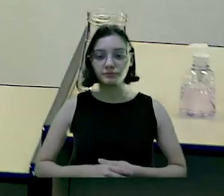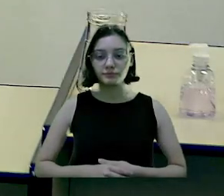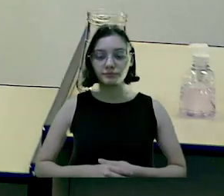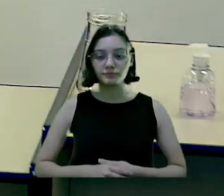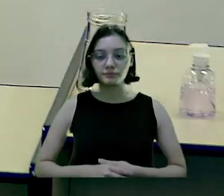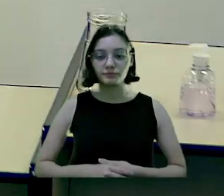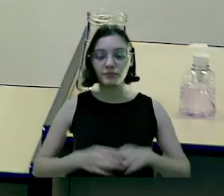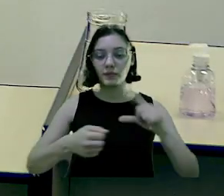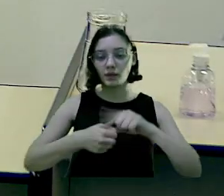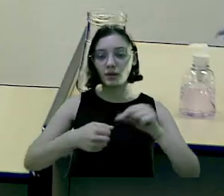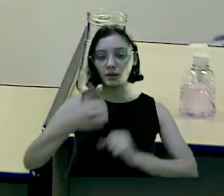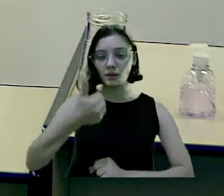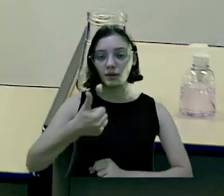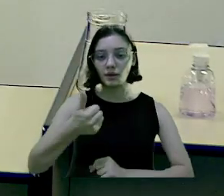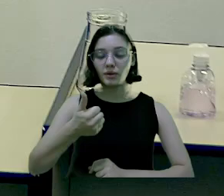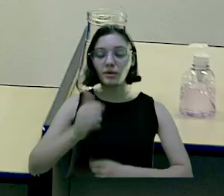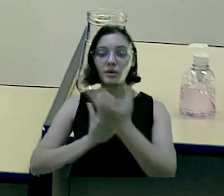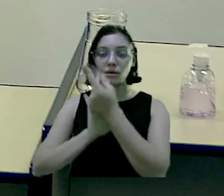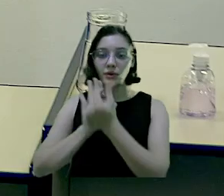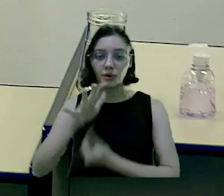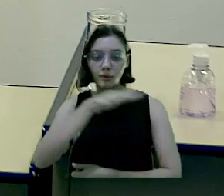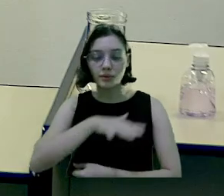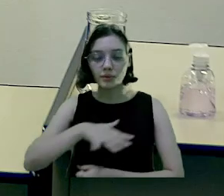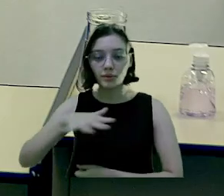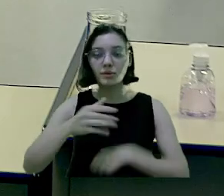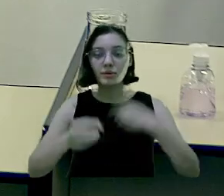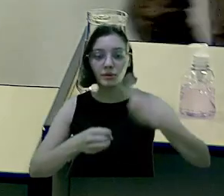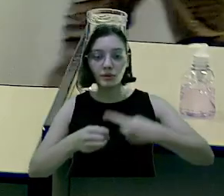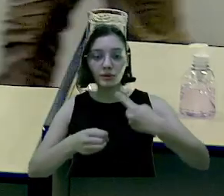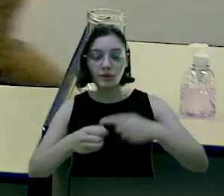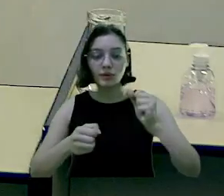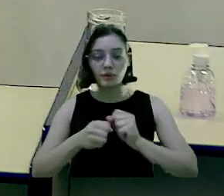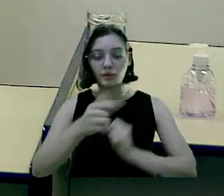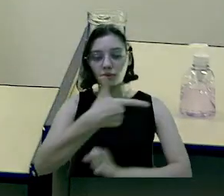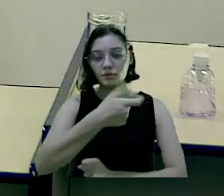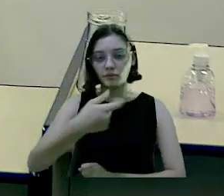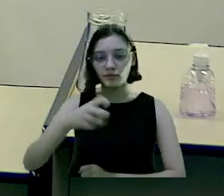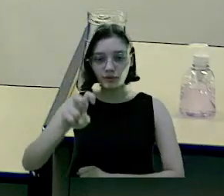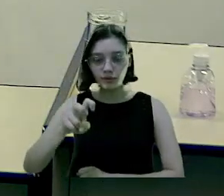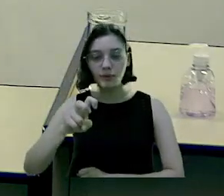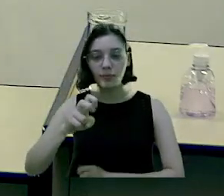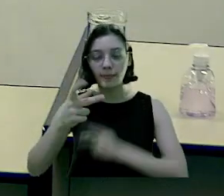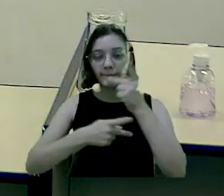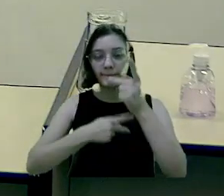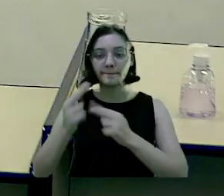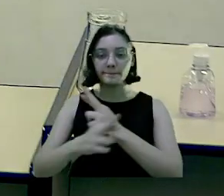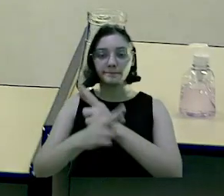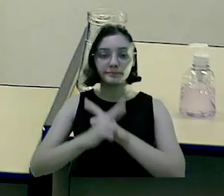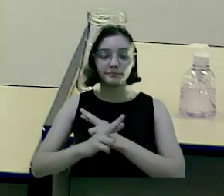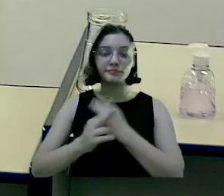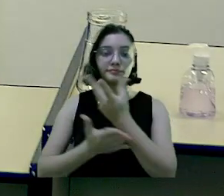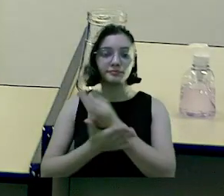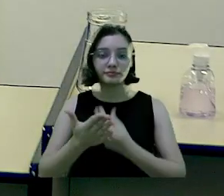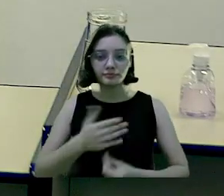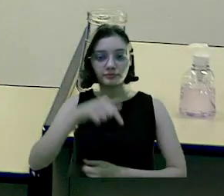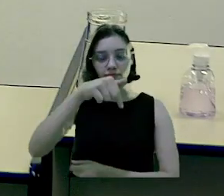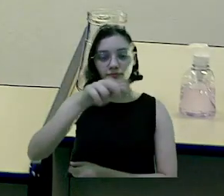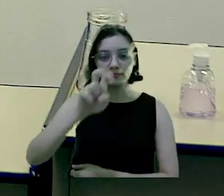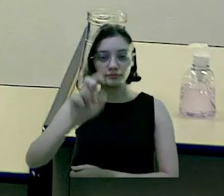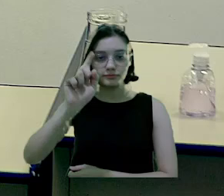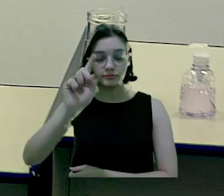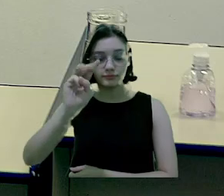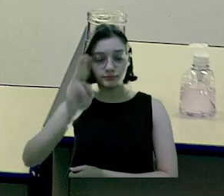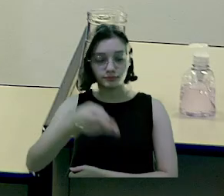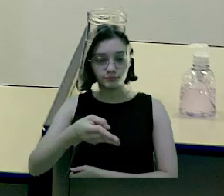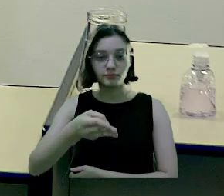Artigo 1º. Orçamento Geral do município de Guarií para o exercício financeiro de 2025. Estima a receita e fixa a despesa em